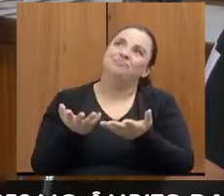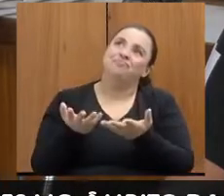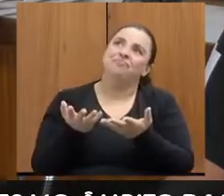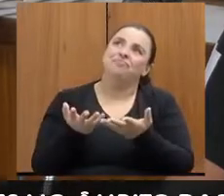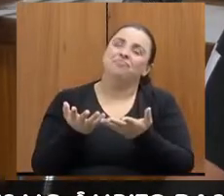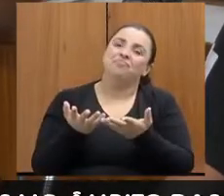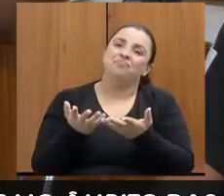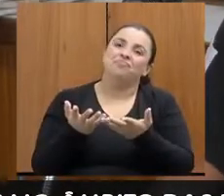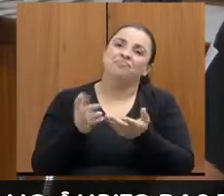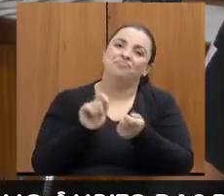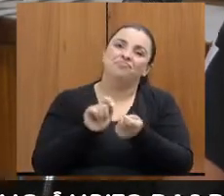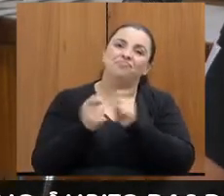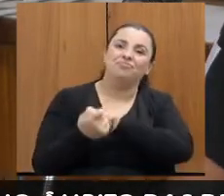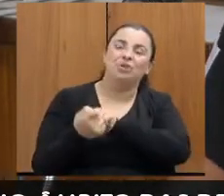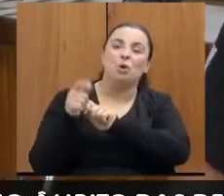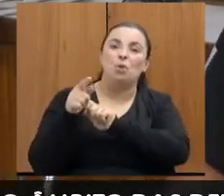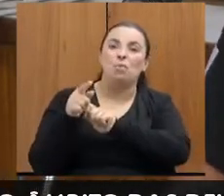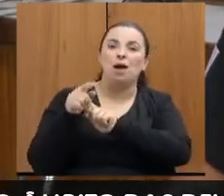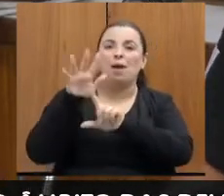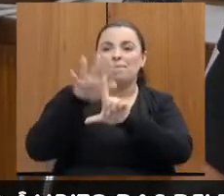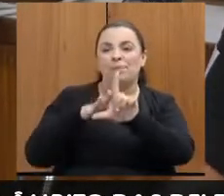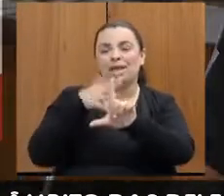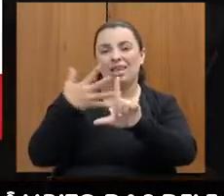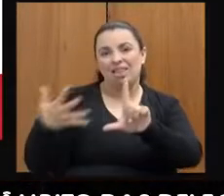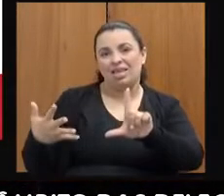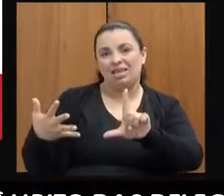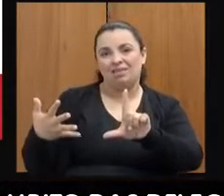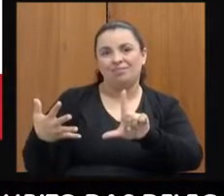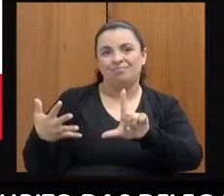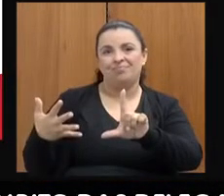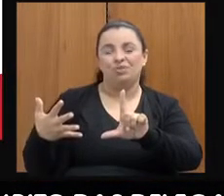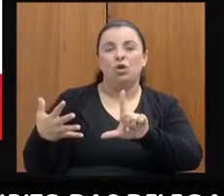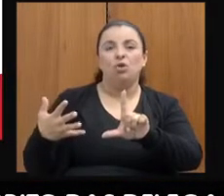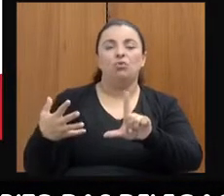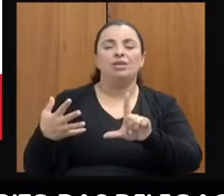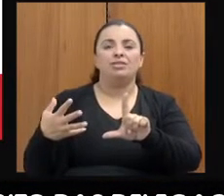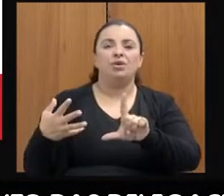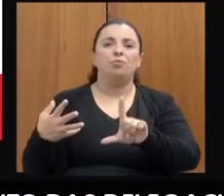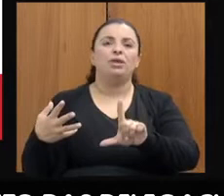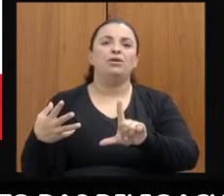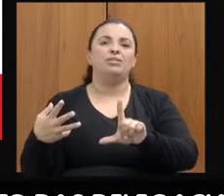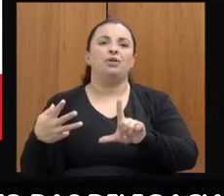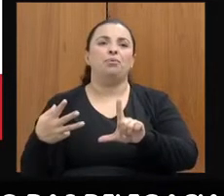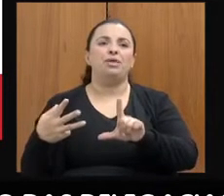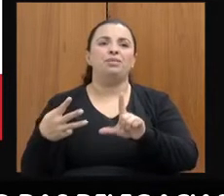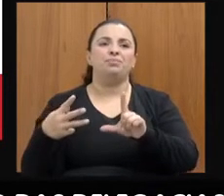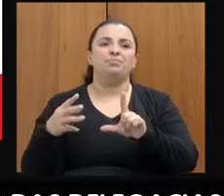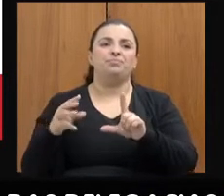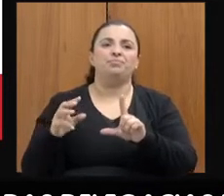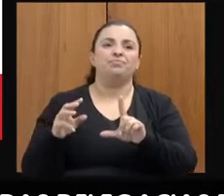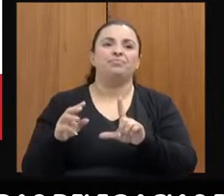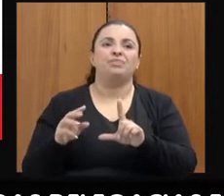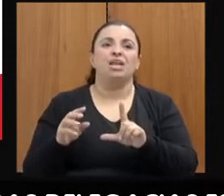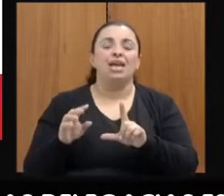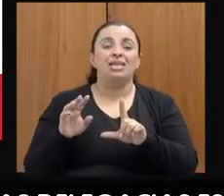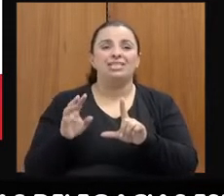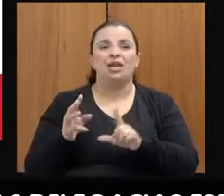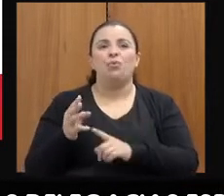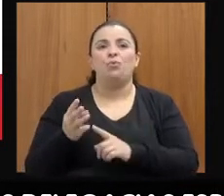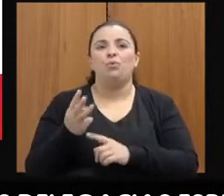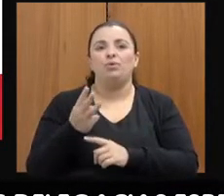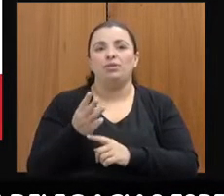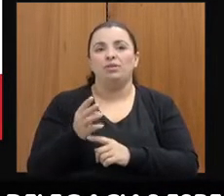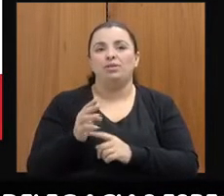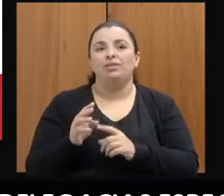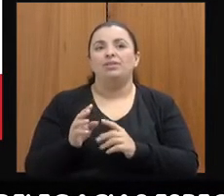que depois vai gerar dados. Então, eu tenho o nome de todas as vítimas e tal. E aí, eu faço um fechamento de relatório mensal que aí estão